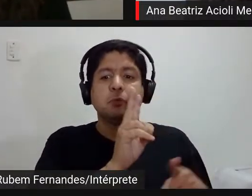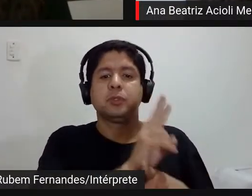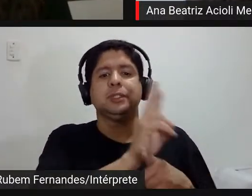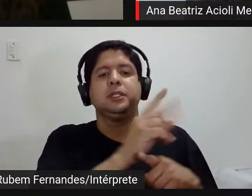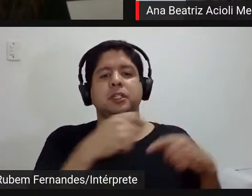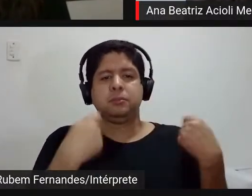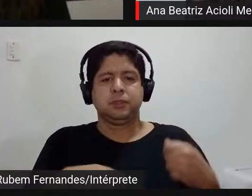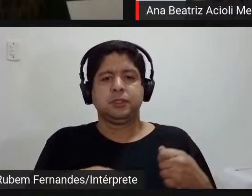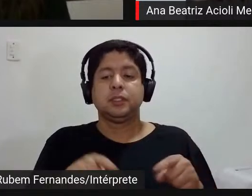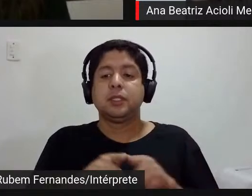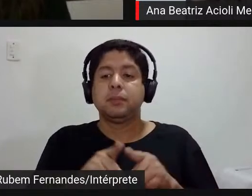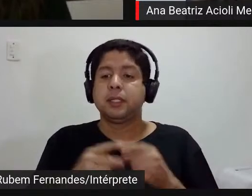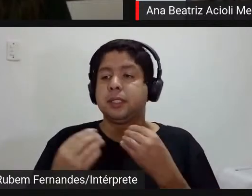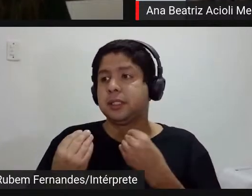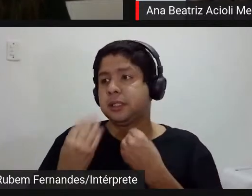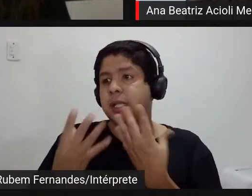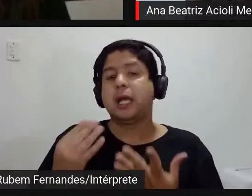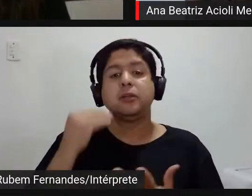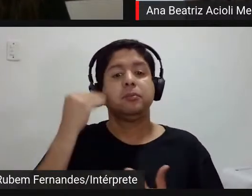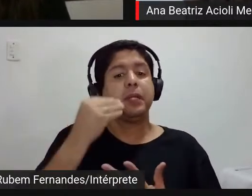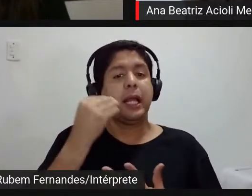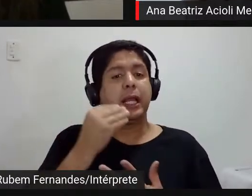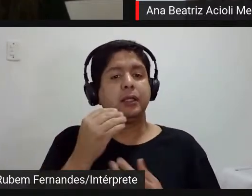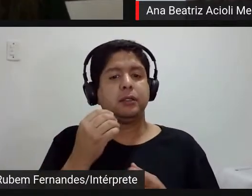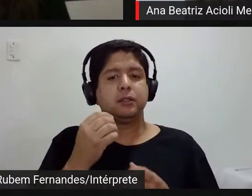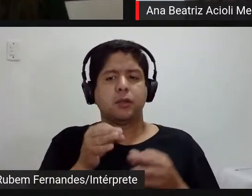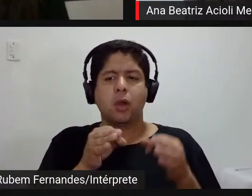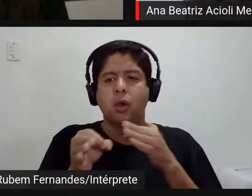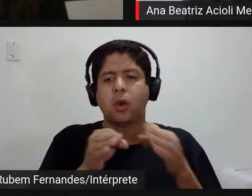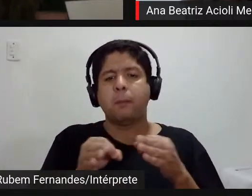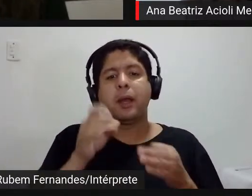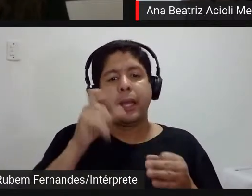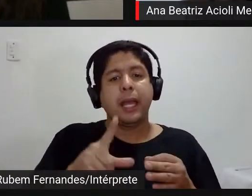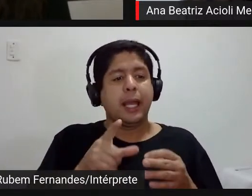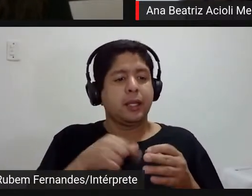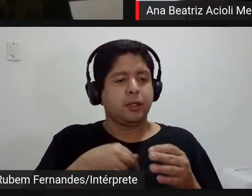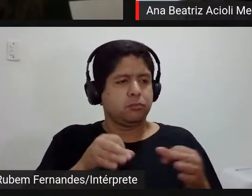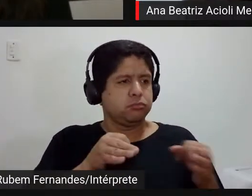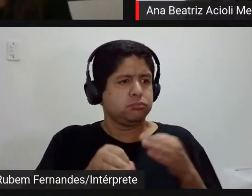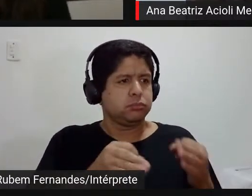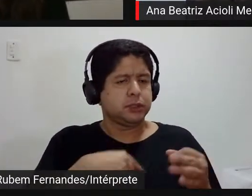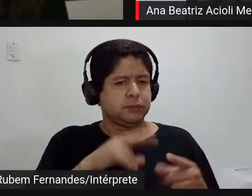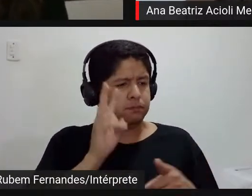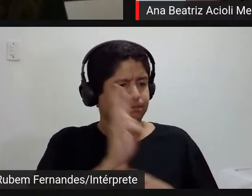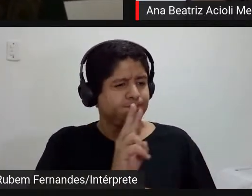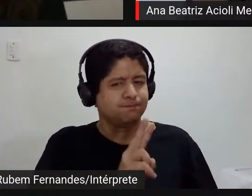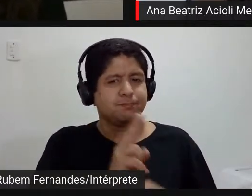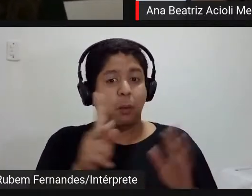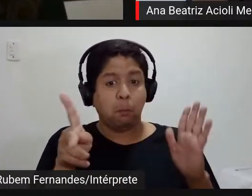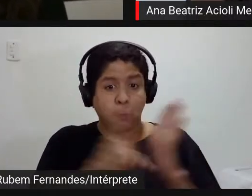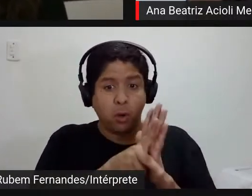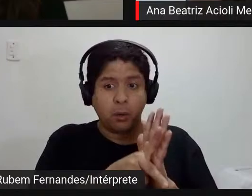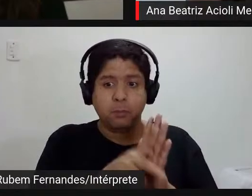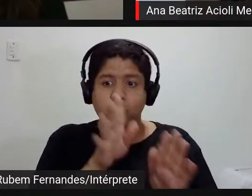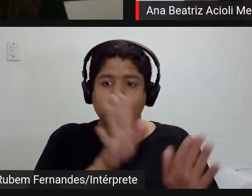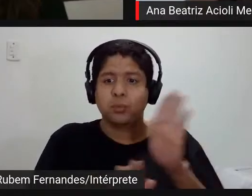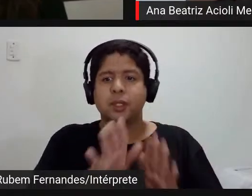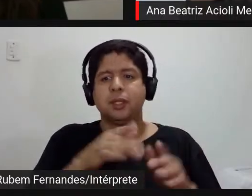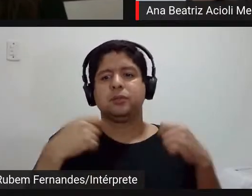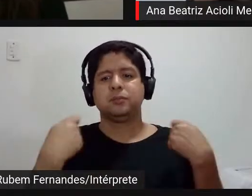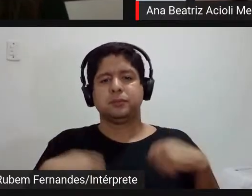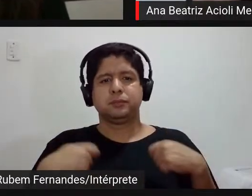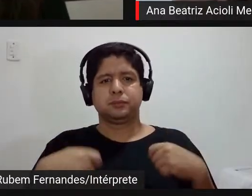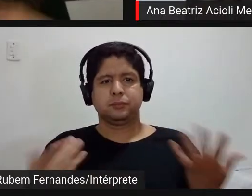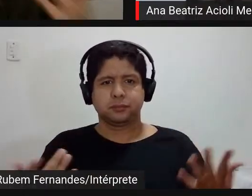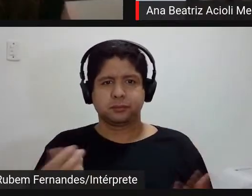acesso a experiência da obra a obra ela é também experiência você está conservando uma parte e está impedindo outra